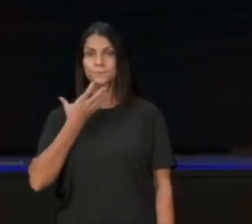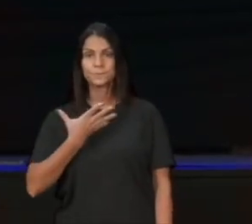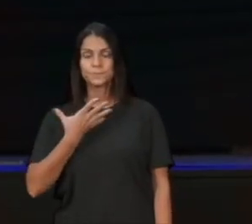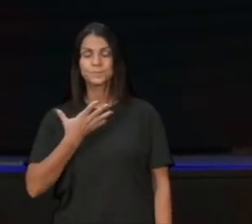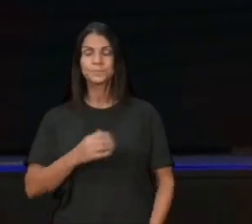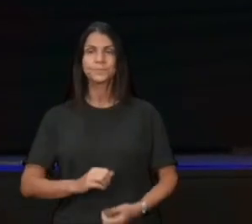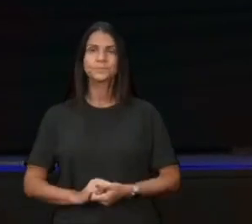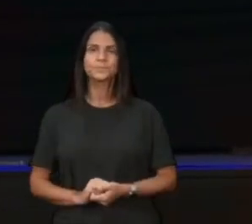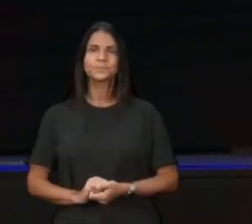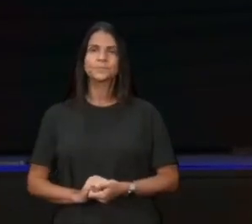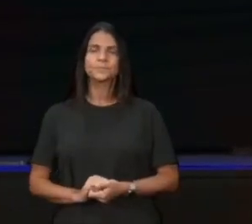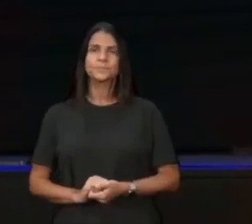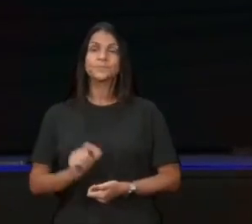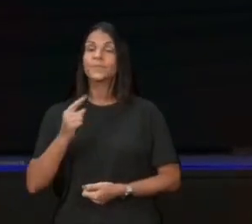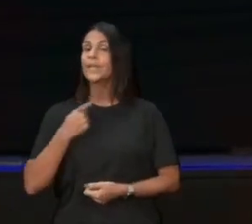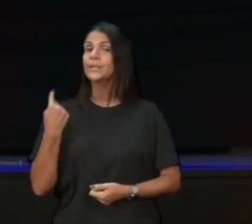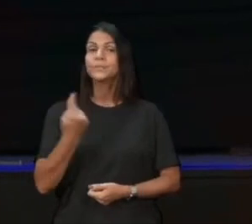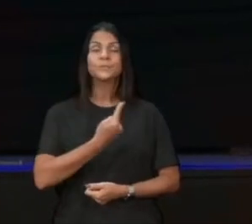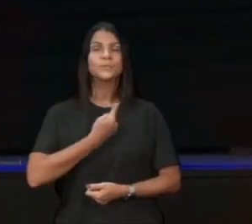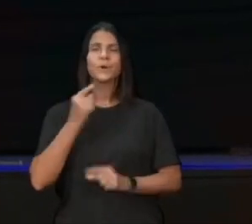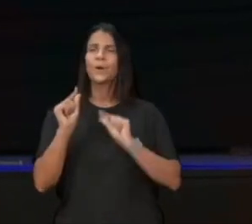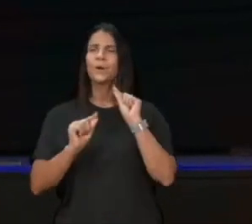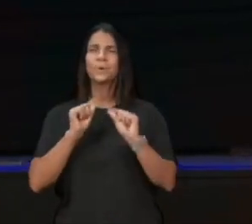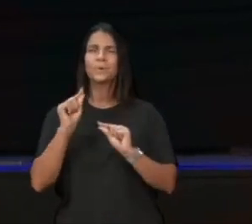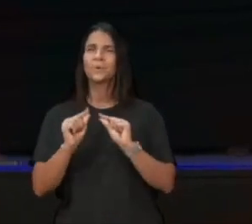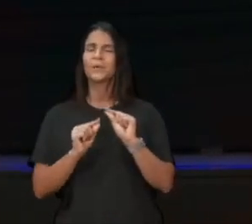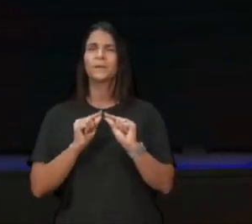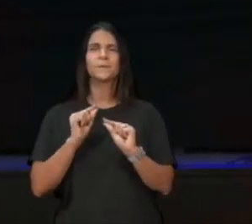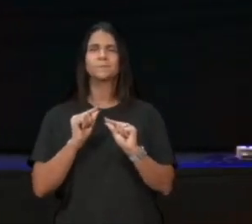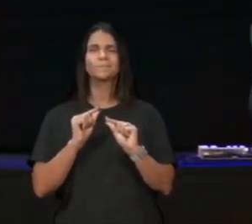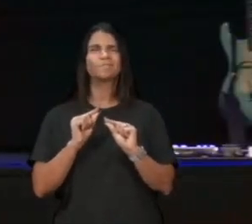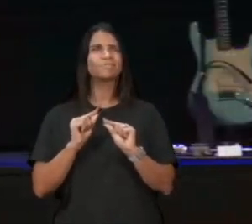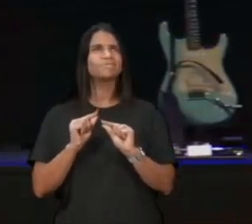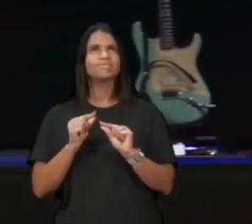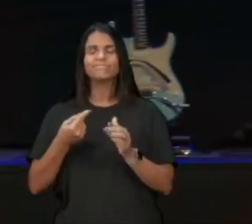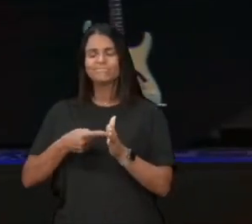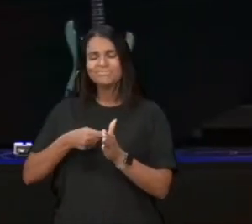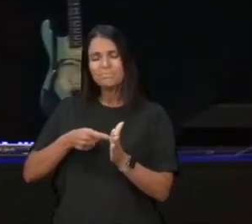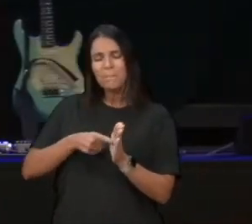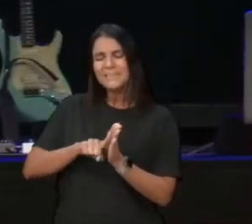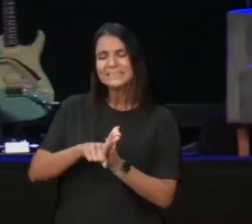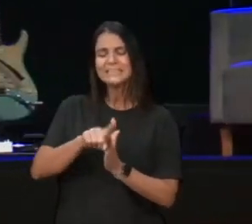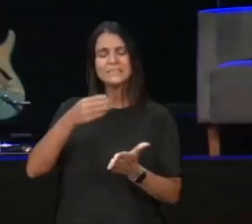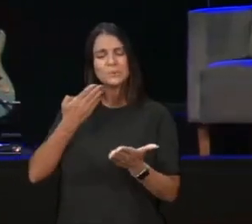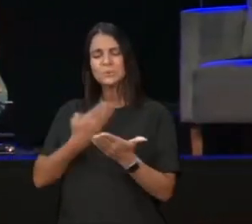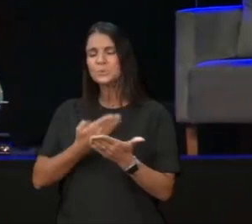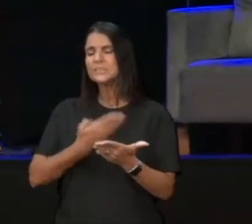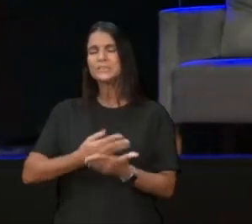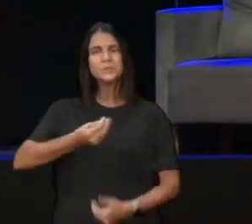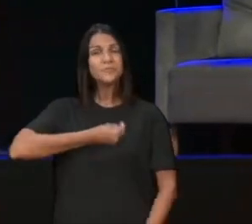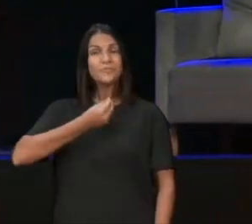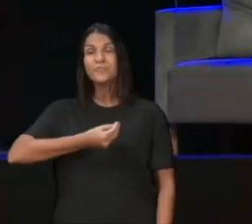Nós estamos revisando nossa vida de igreja, nós estamos revisando a nossa forma de